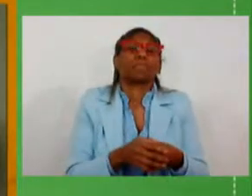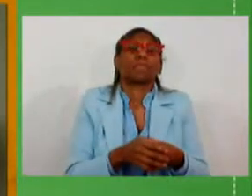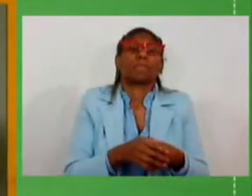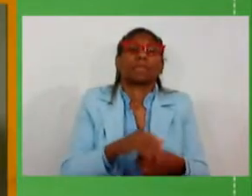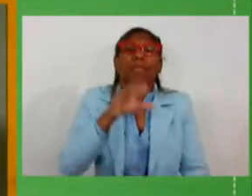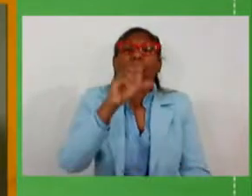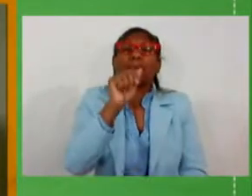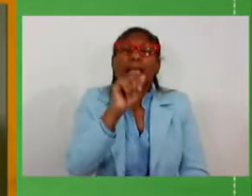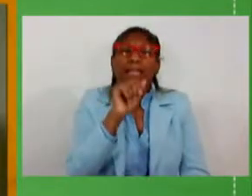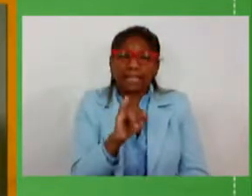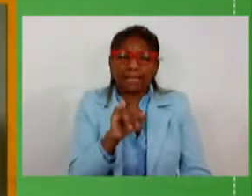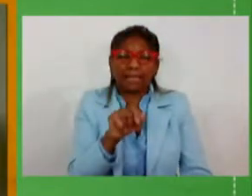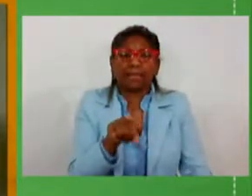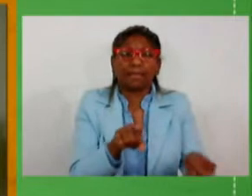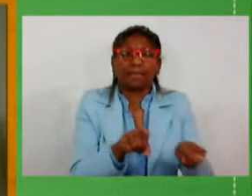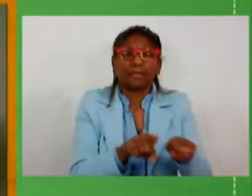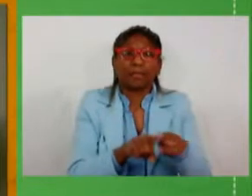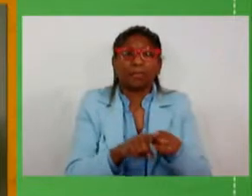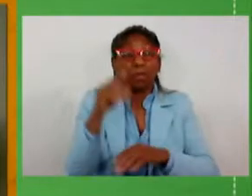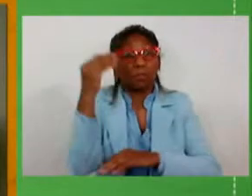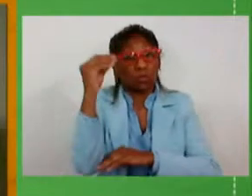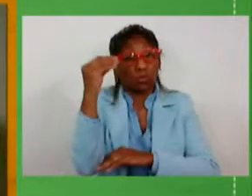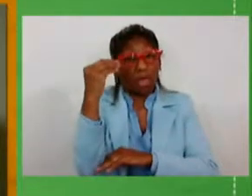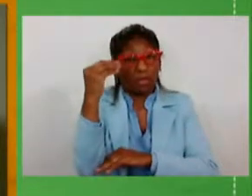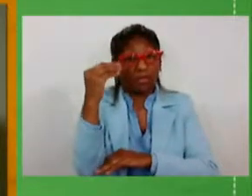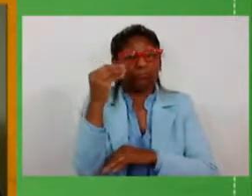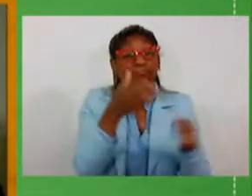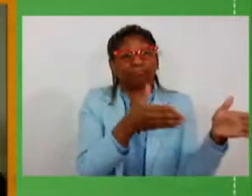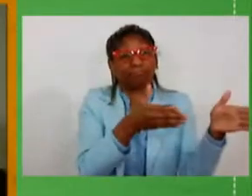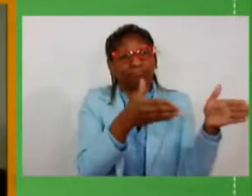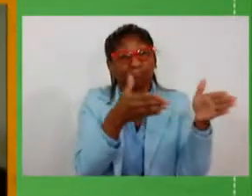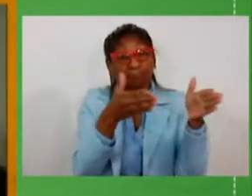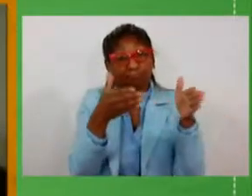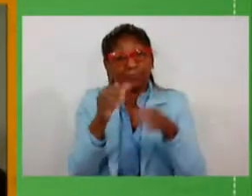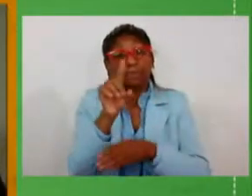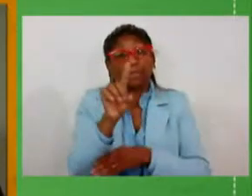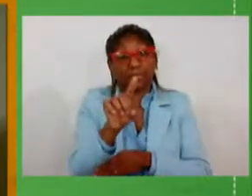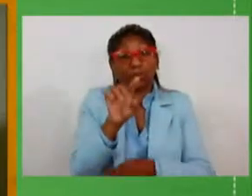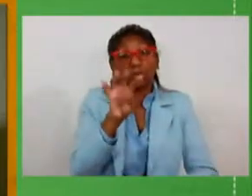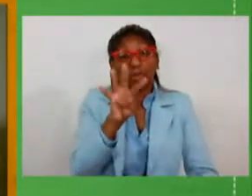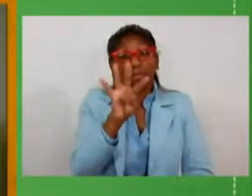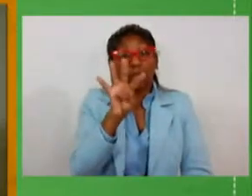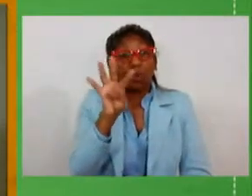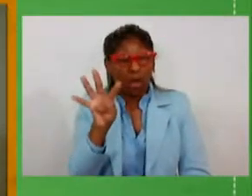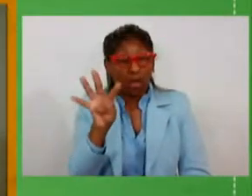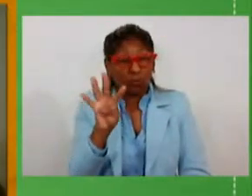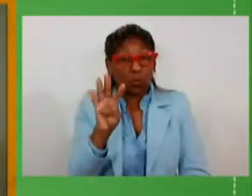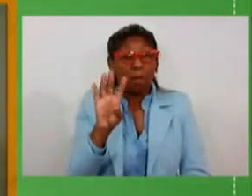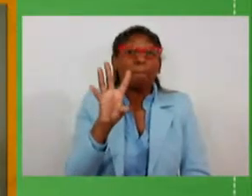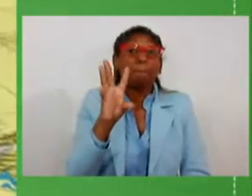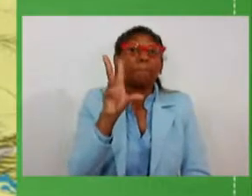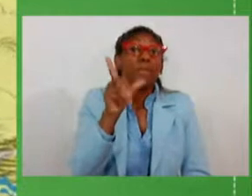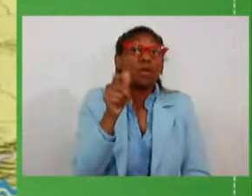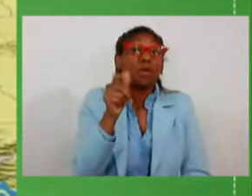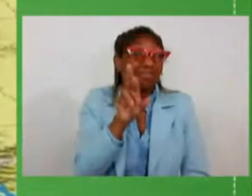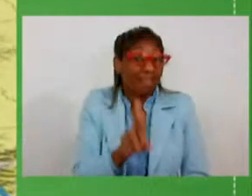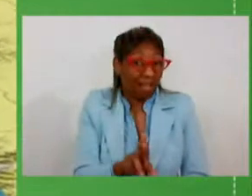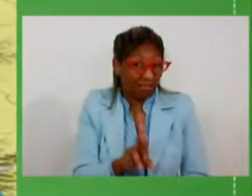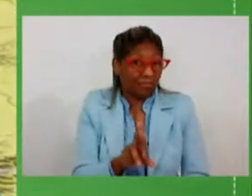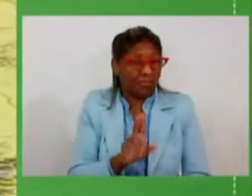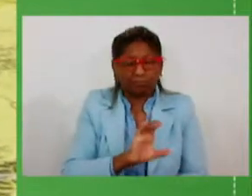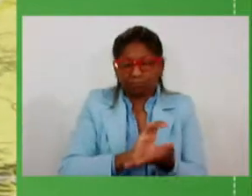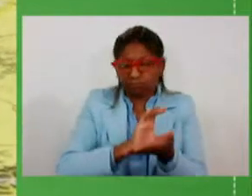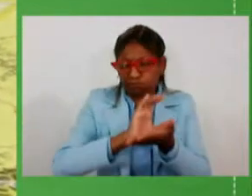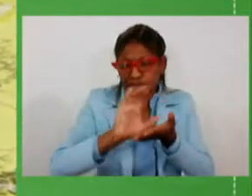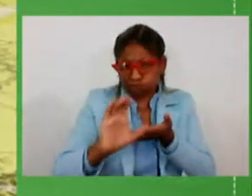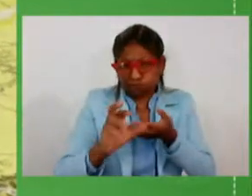Sinos, passando por Porto Alegre. Nós projetamos 144 milhões de reais de investimentos na